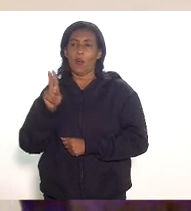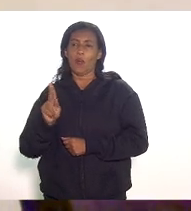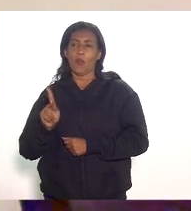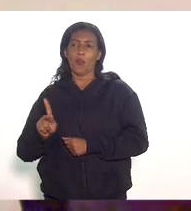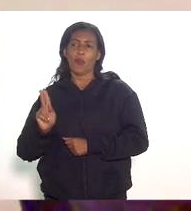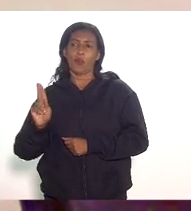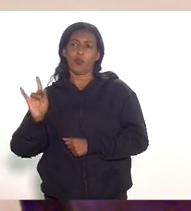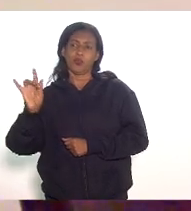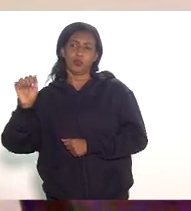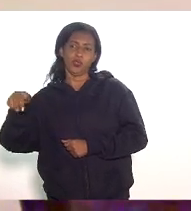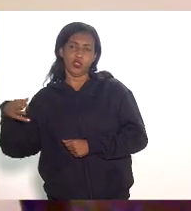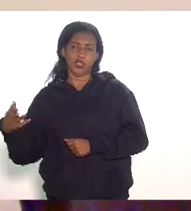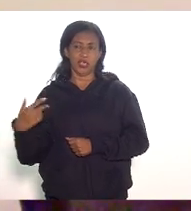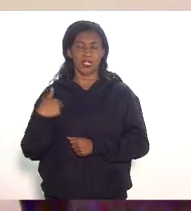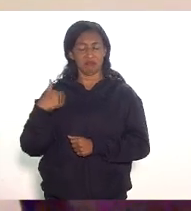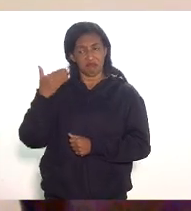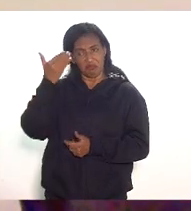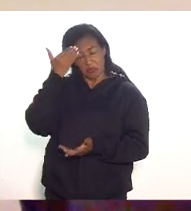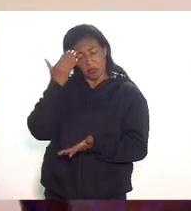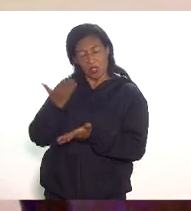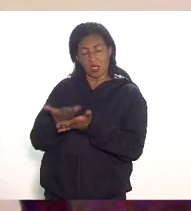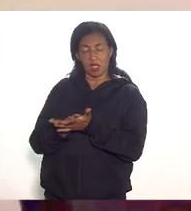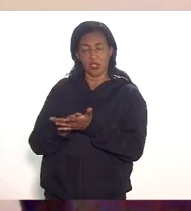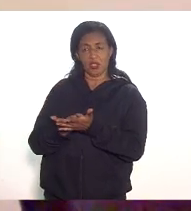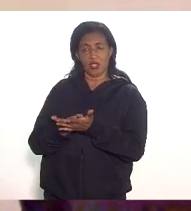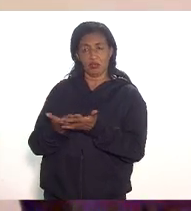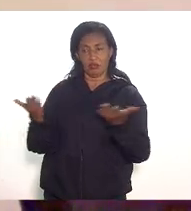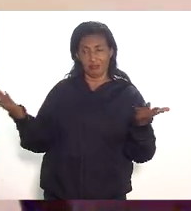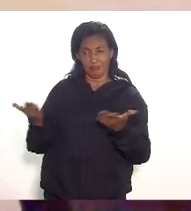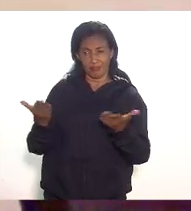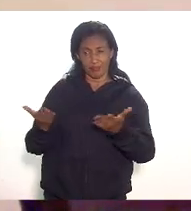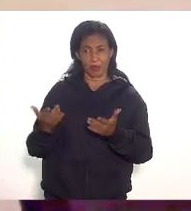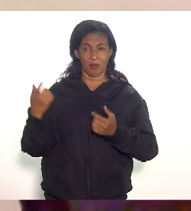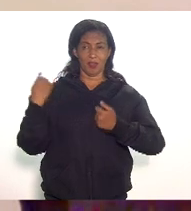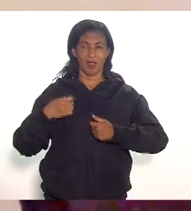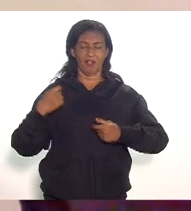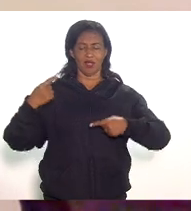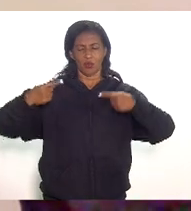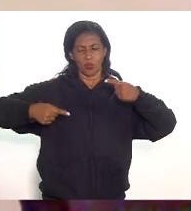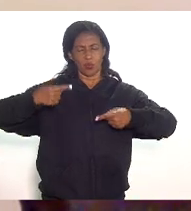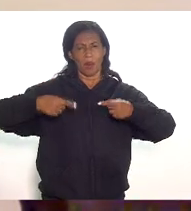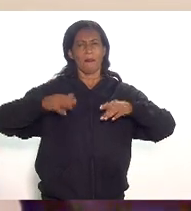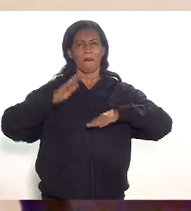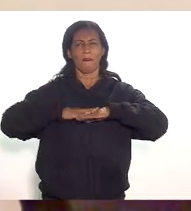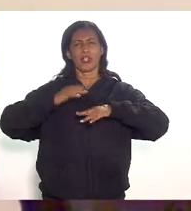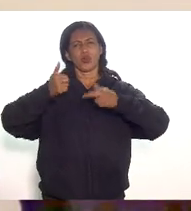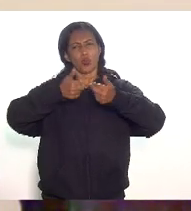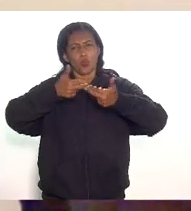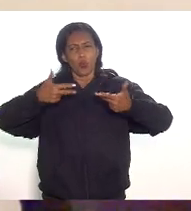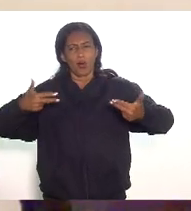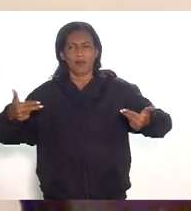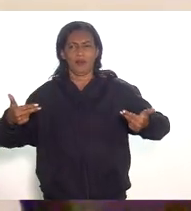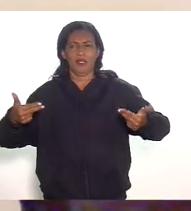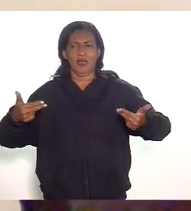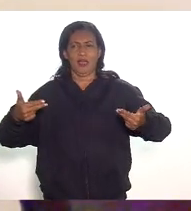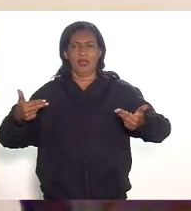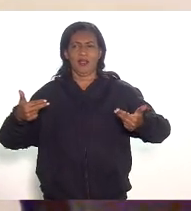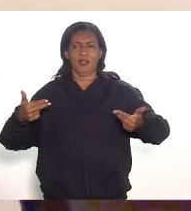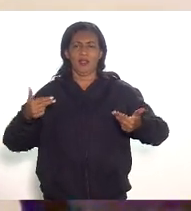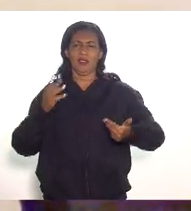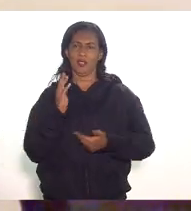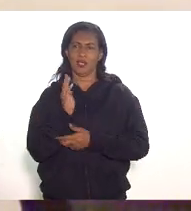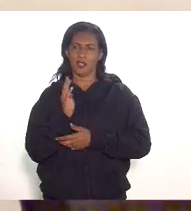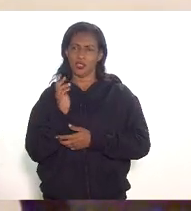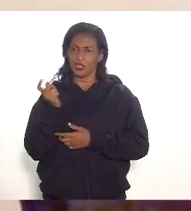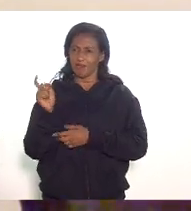acredito que nessa altura do campeonato a gente já devesse ter uma discussão mais qualificada a respeito de benefícios fiscais com